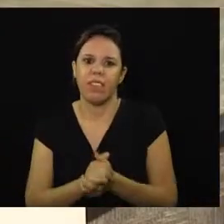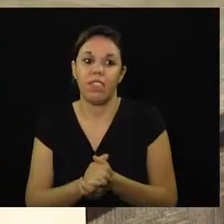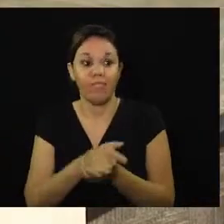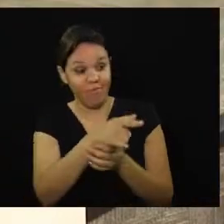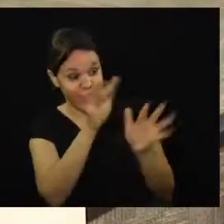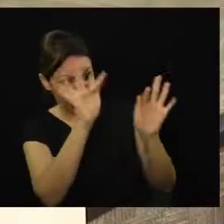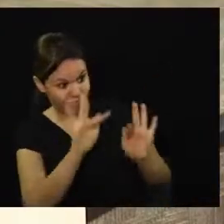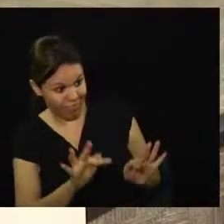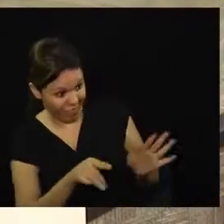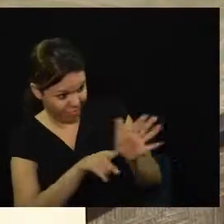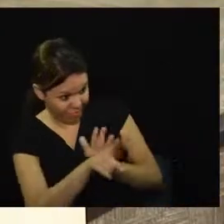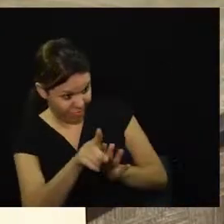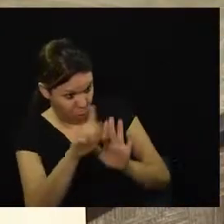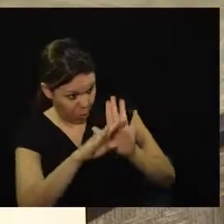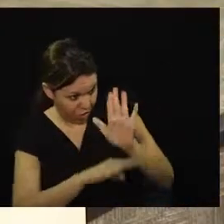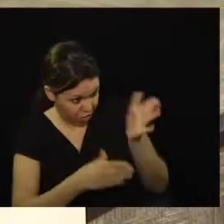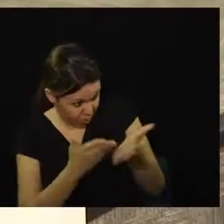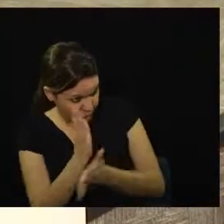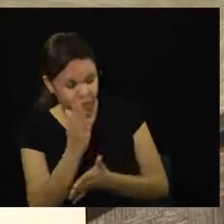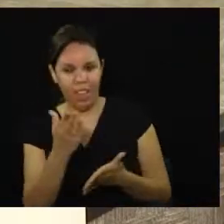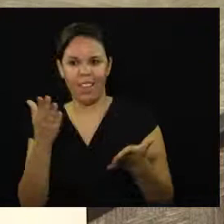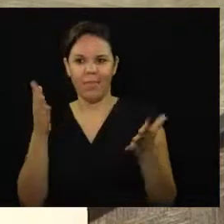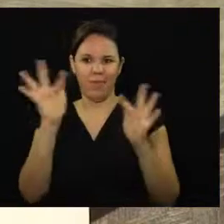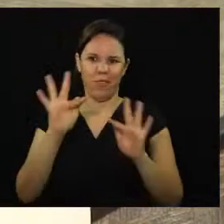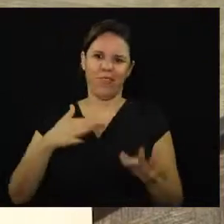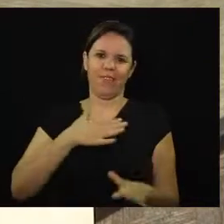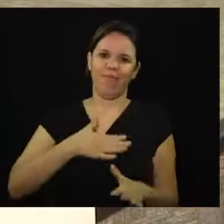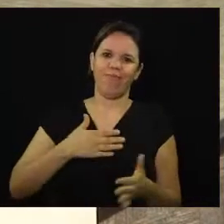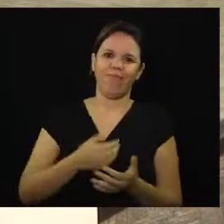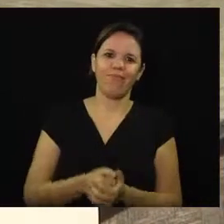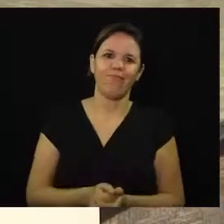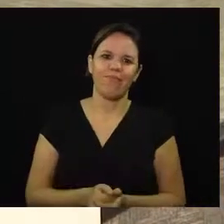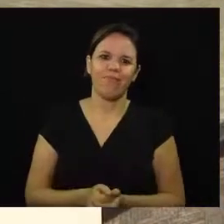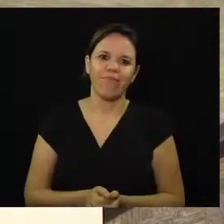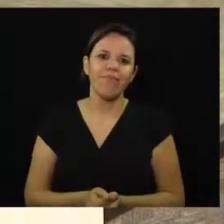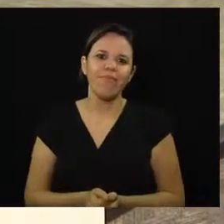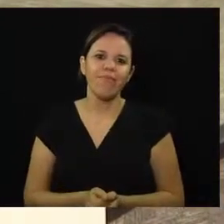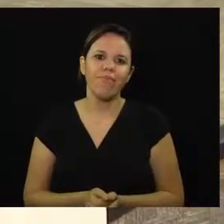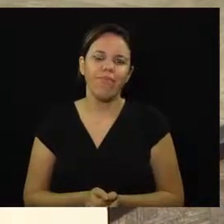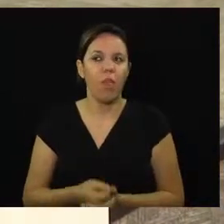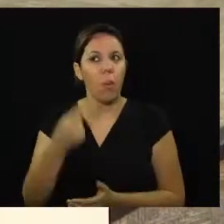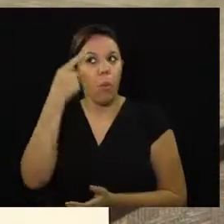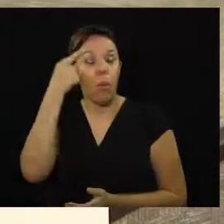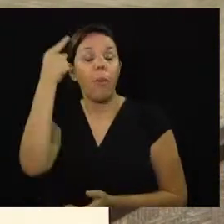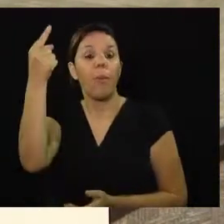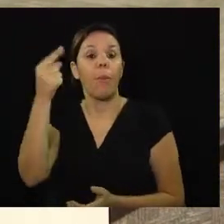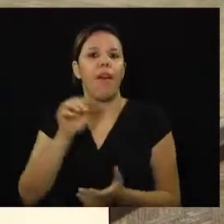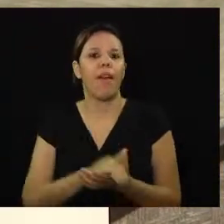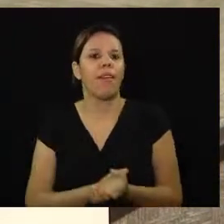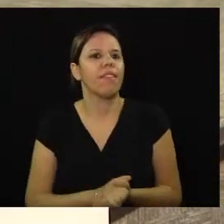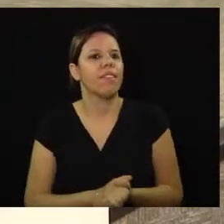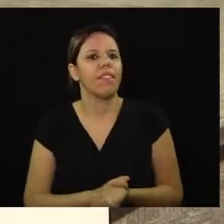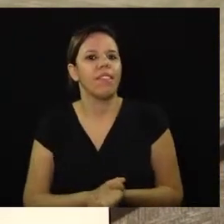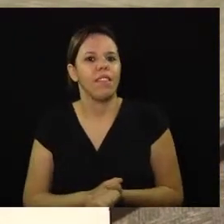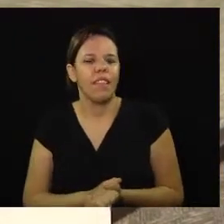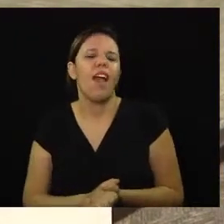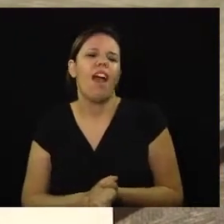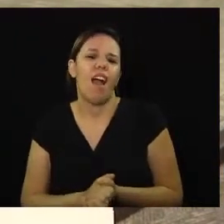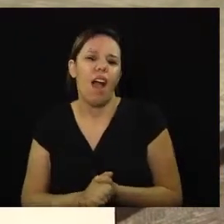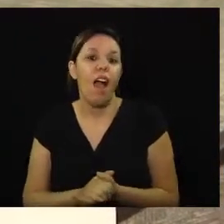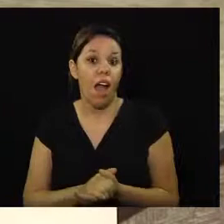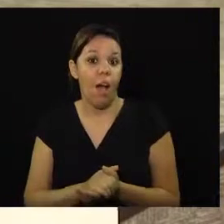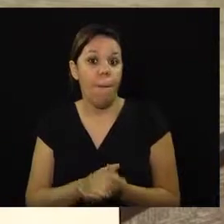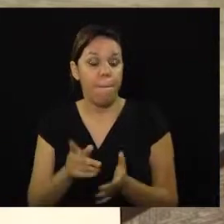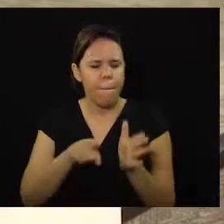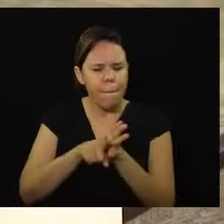feliz em ter seu projeto aprovado? Muito, foi tipo... Ah, foi uma ideia meio de fundo, mas